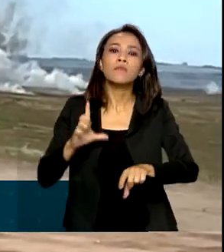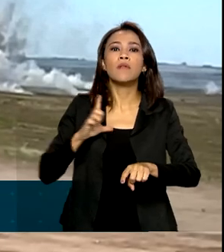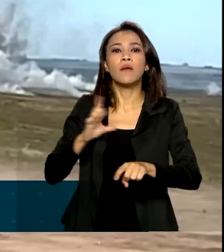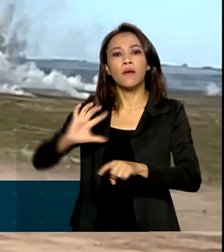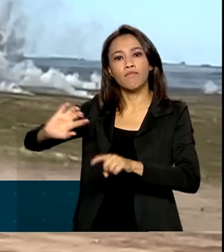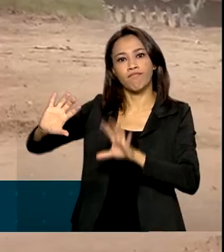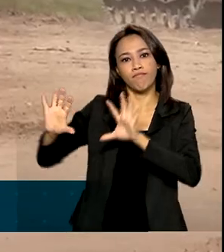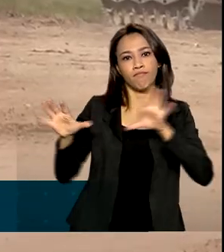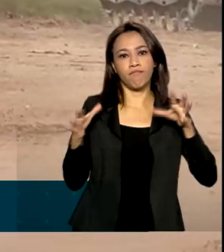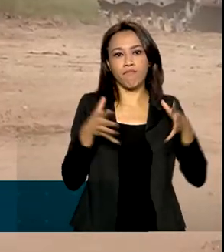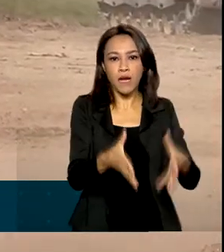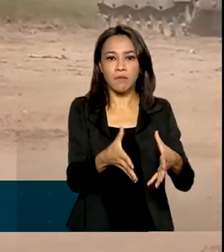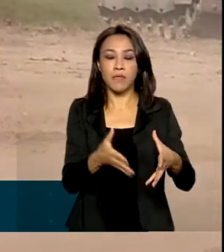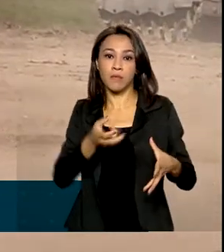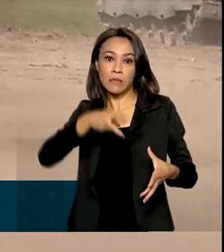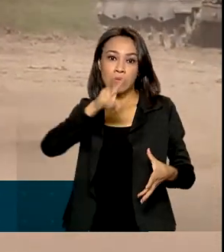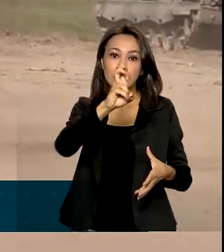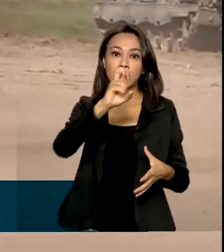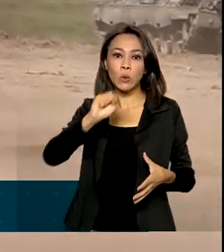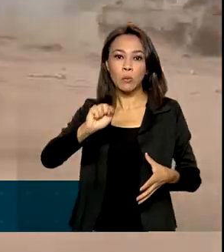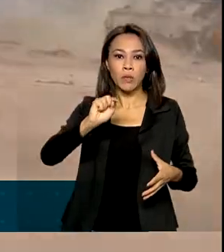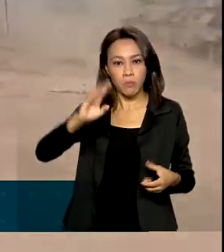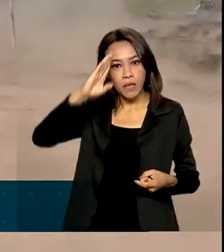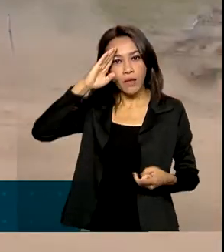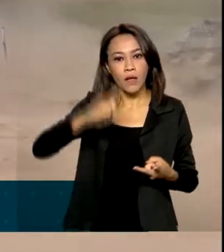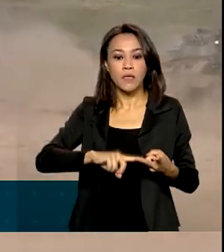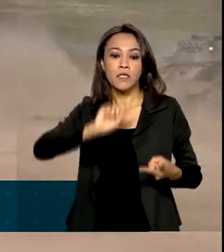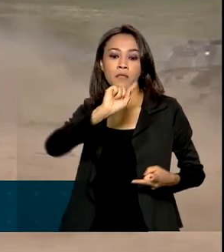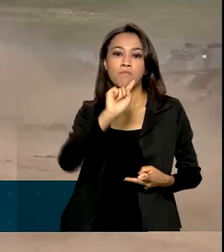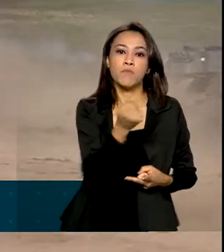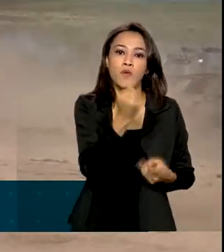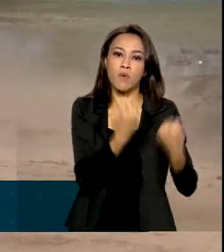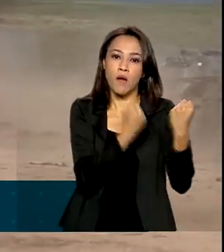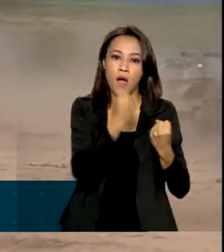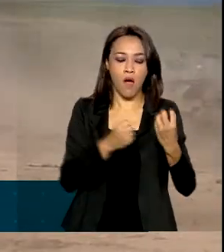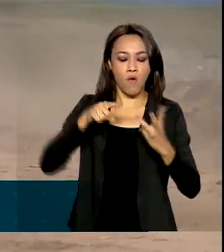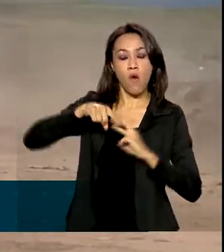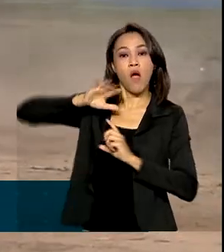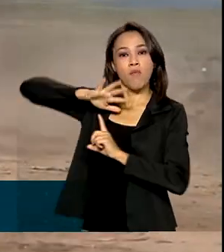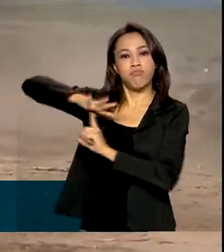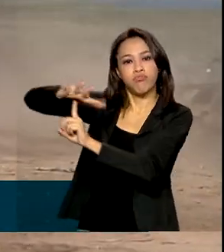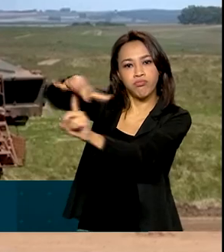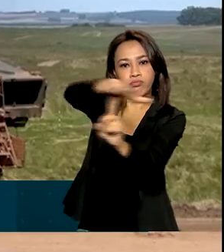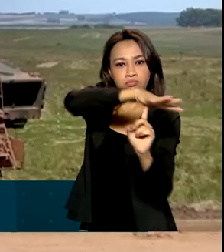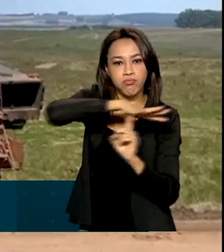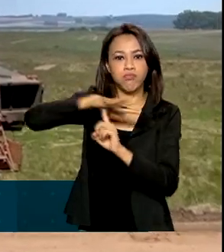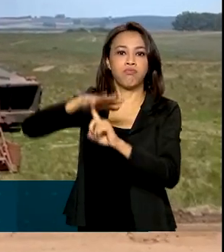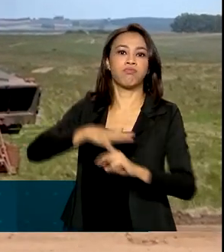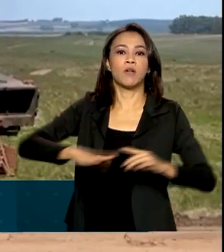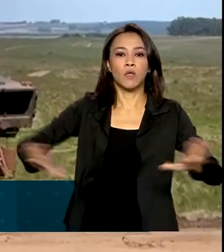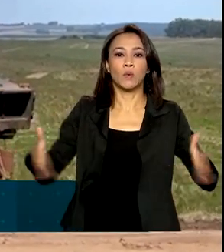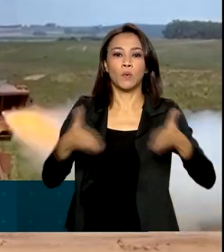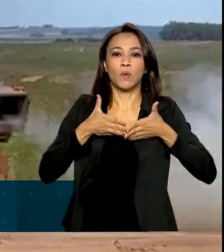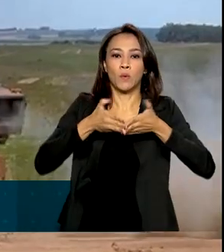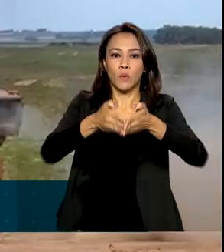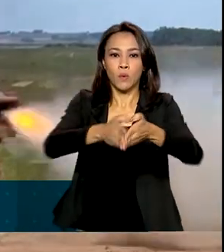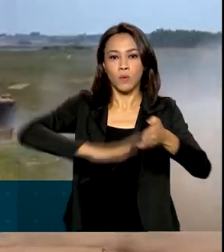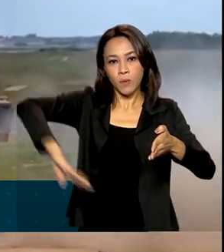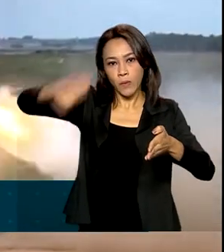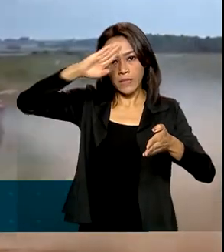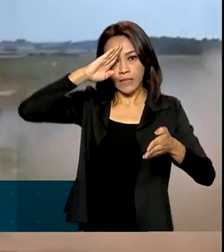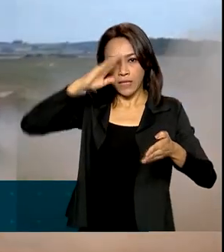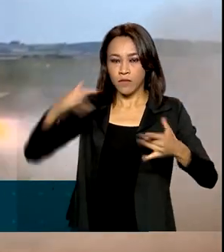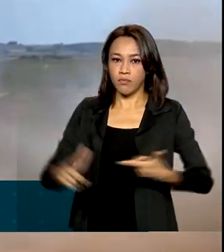participação de cerca de 5 mil militares e mil viaturas, aviões e helicópteros da Marinha, Exército e Força Aérea.